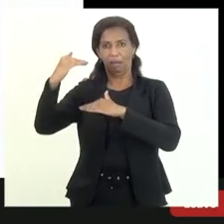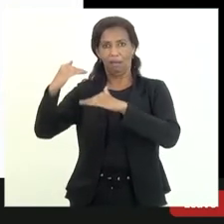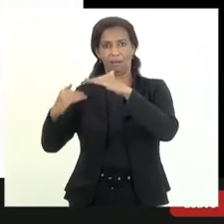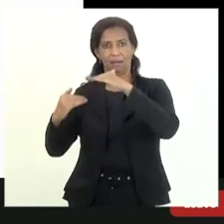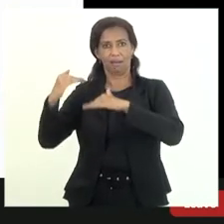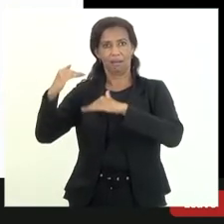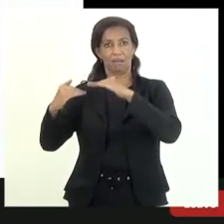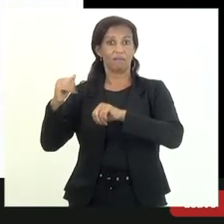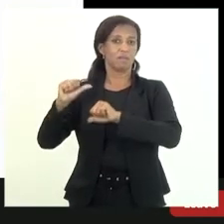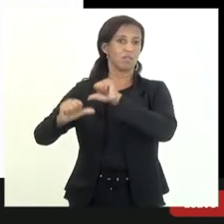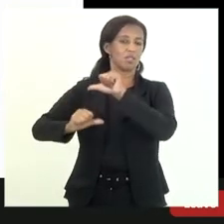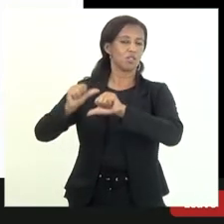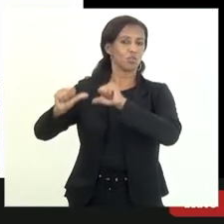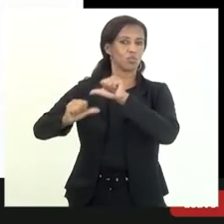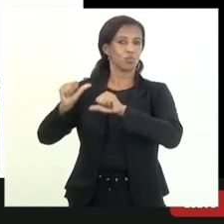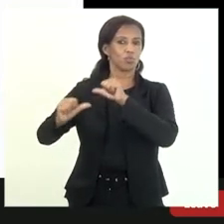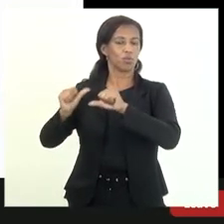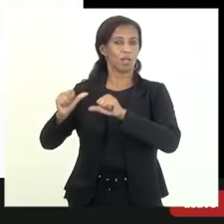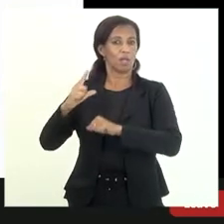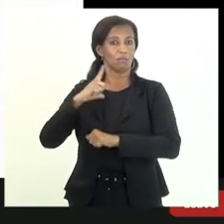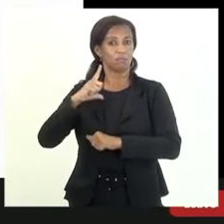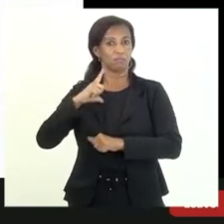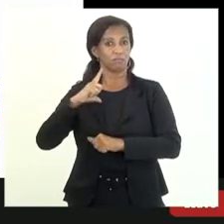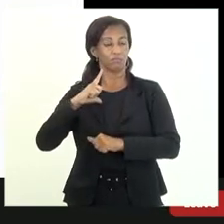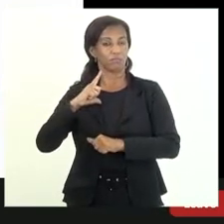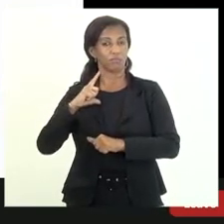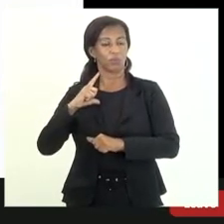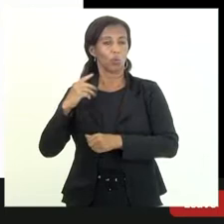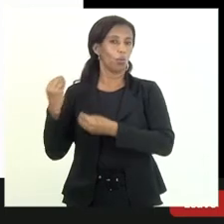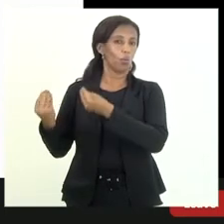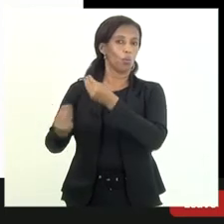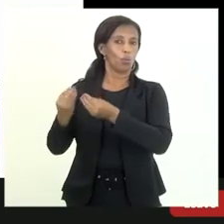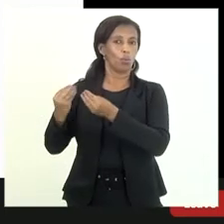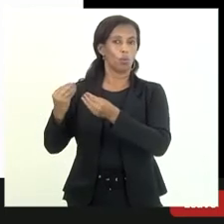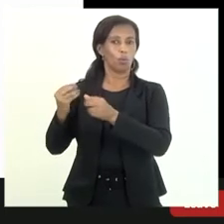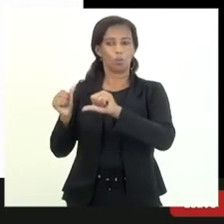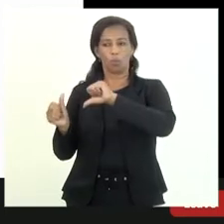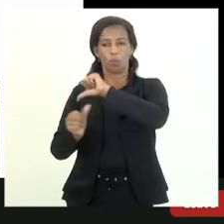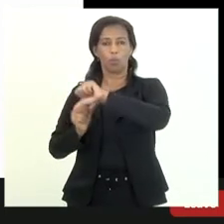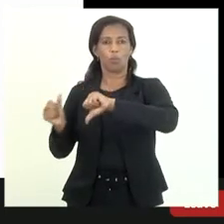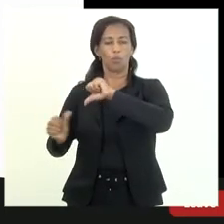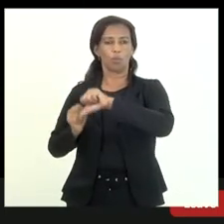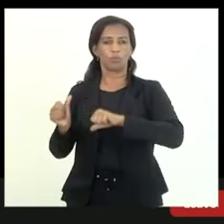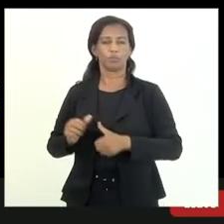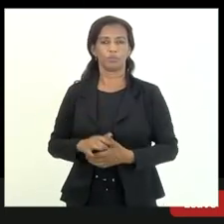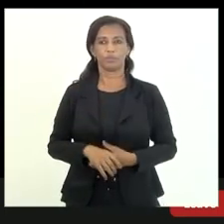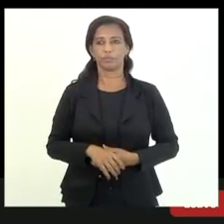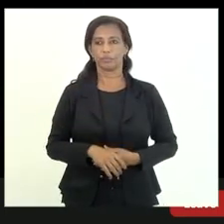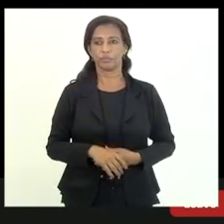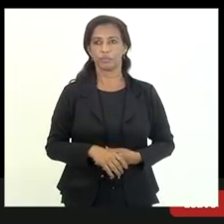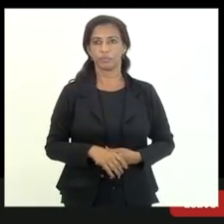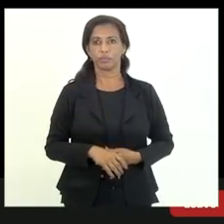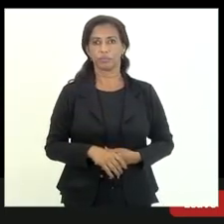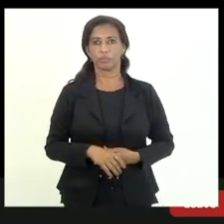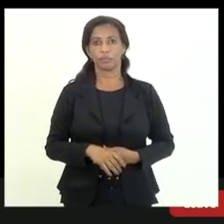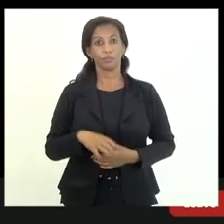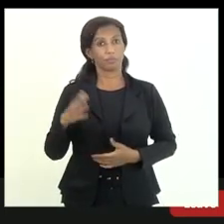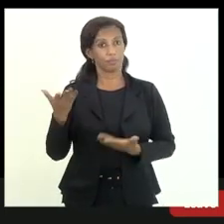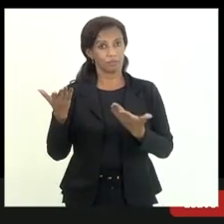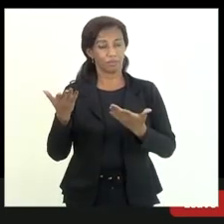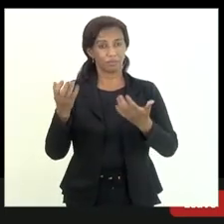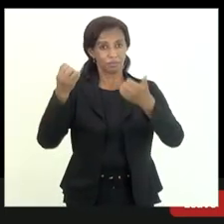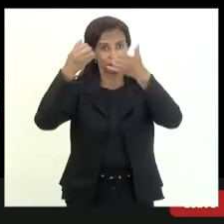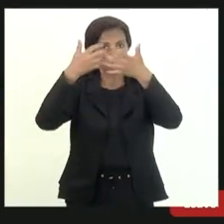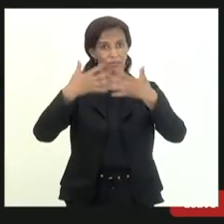se eles mudaram se eles teriam condição de mudar o seu rate é isso que eu tinha para explicar eu